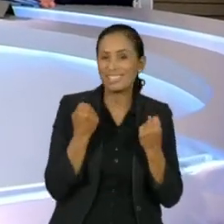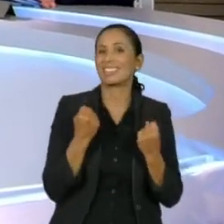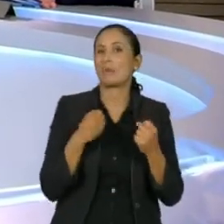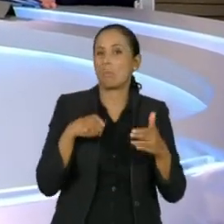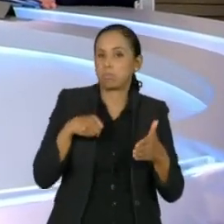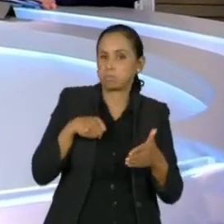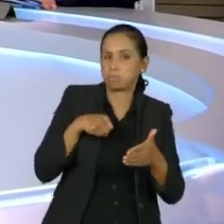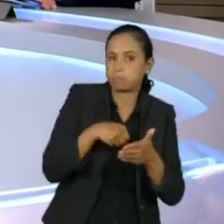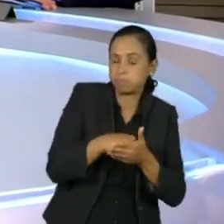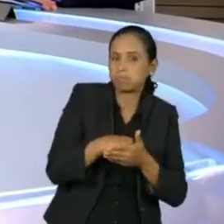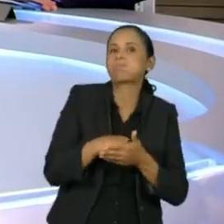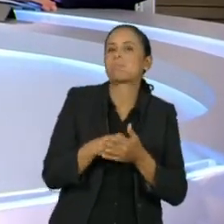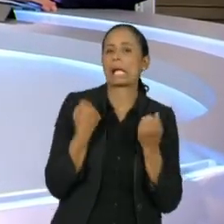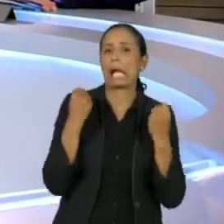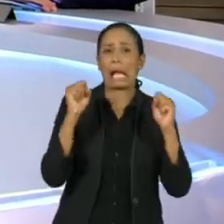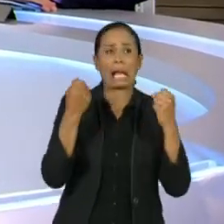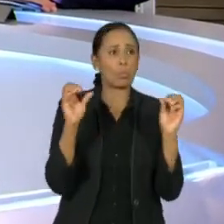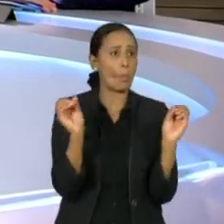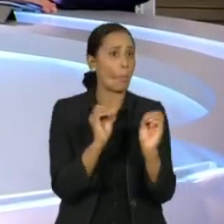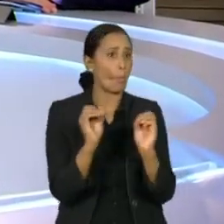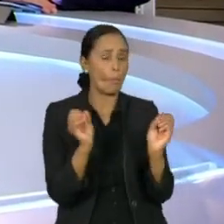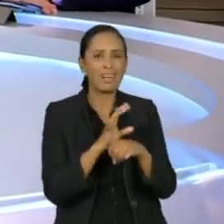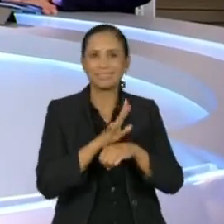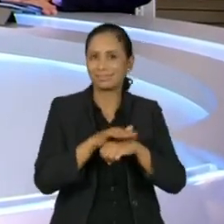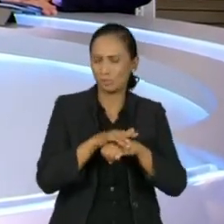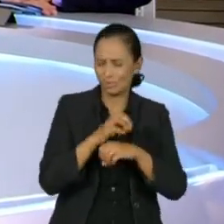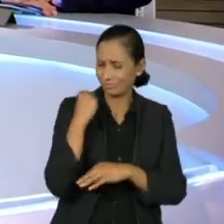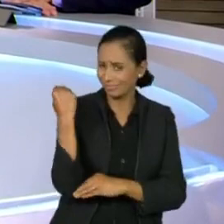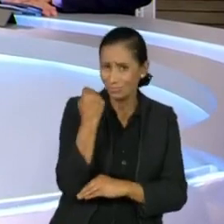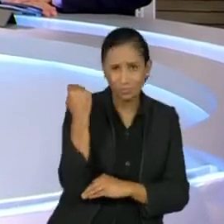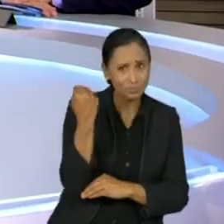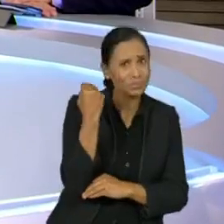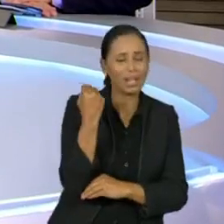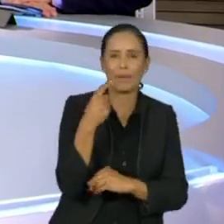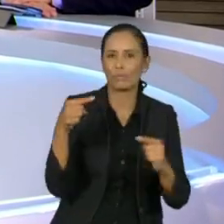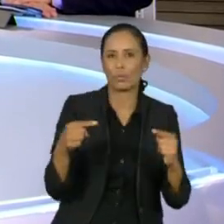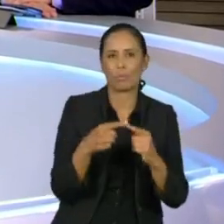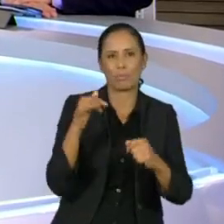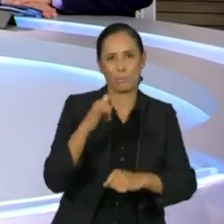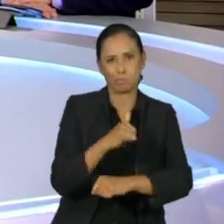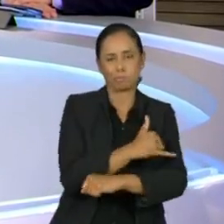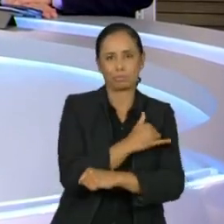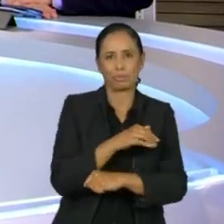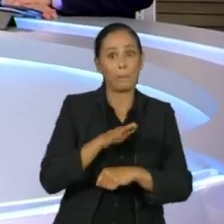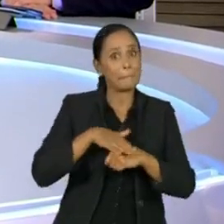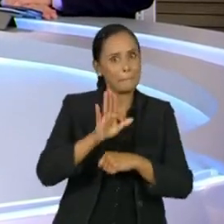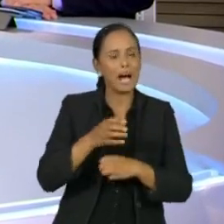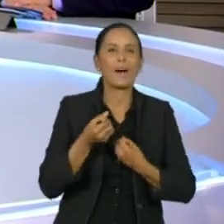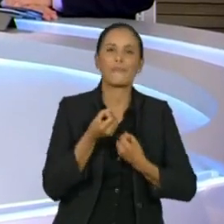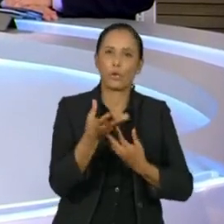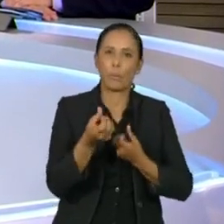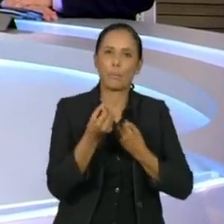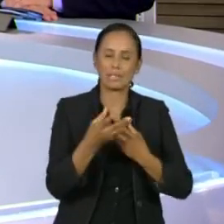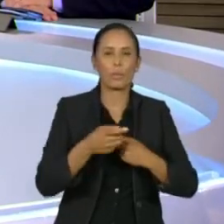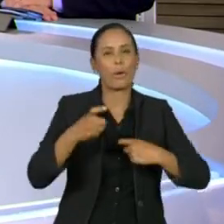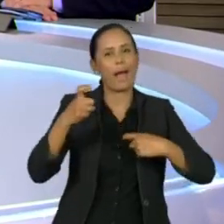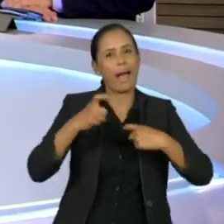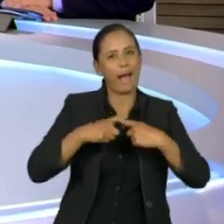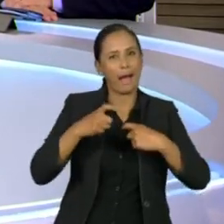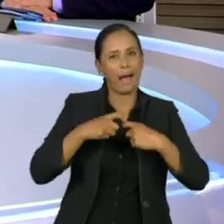contribui para o surgimento de doenças graves atreladas à obesidade. Quem nos traz mais informações sobre este assunto é a médica